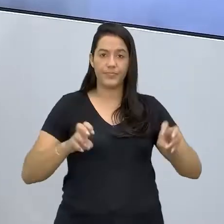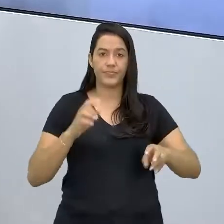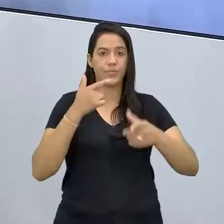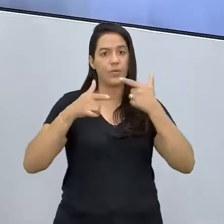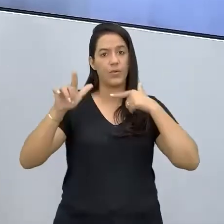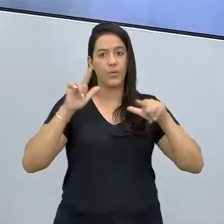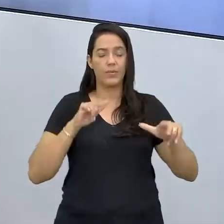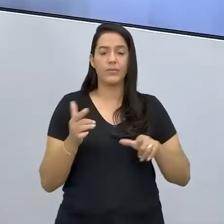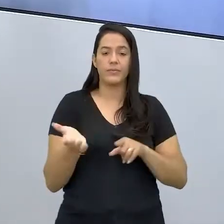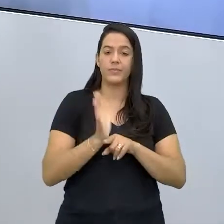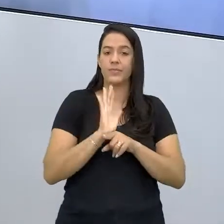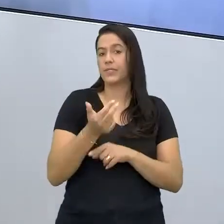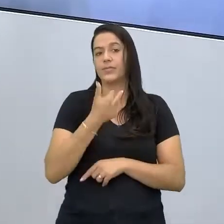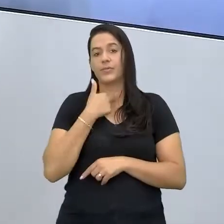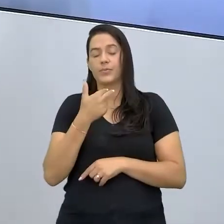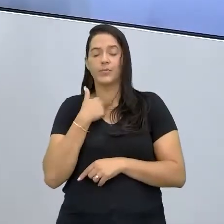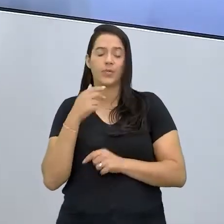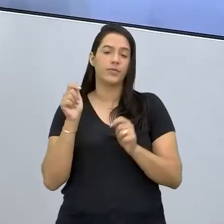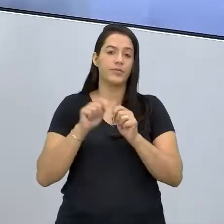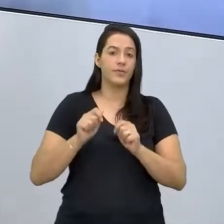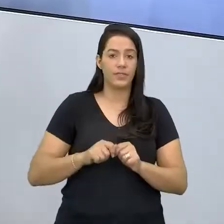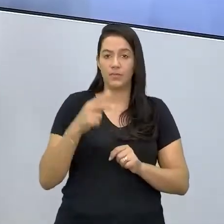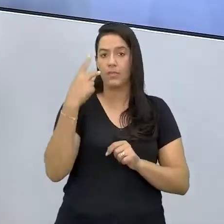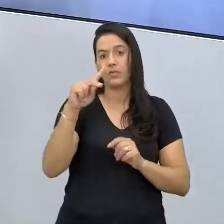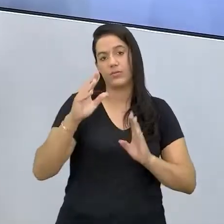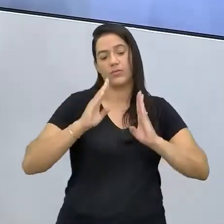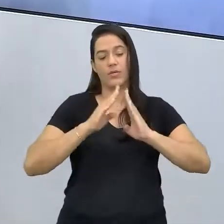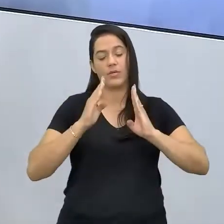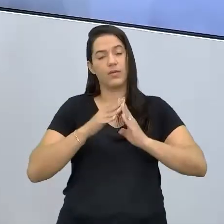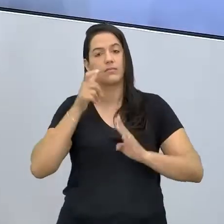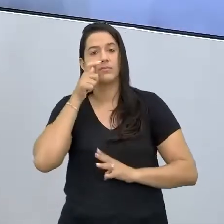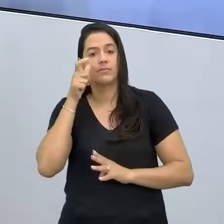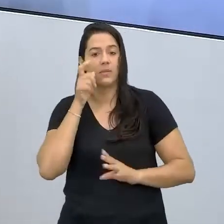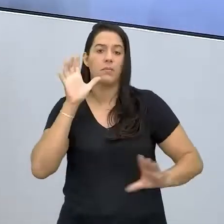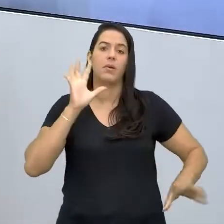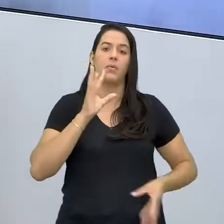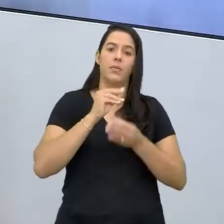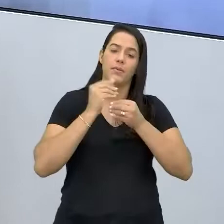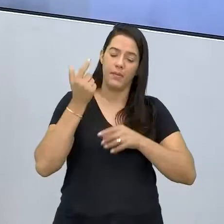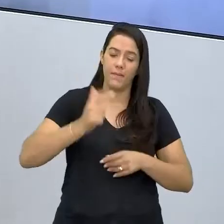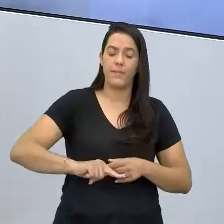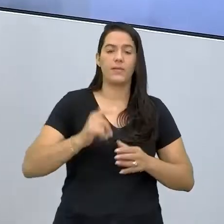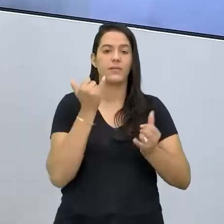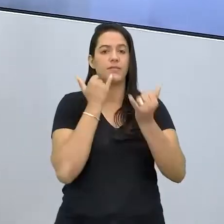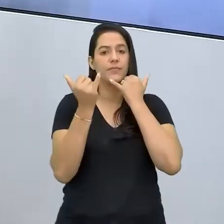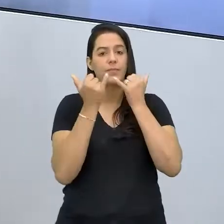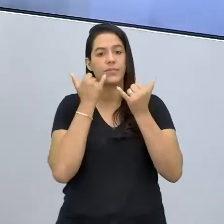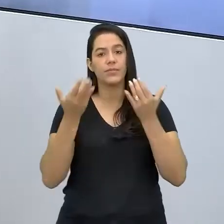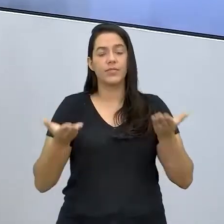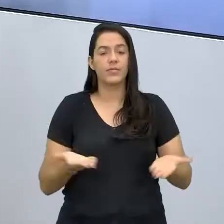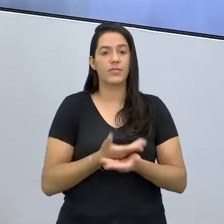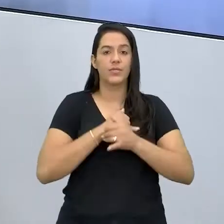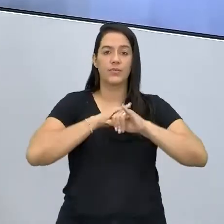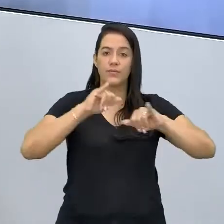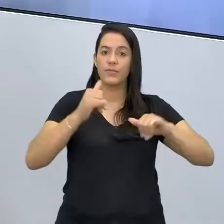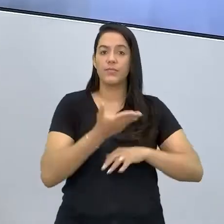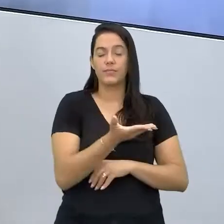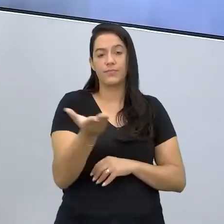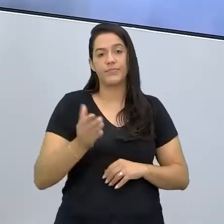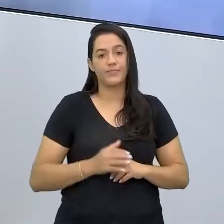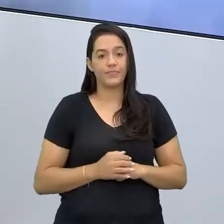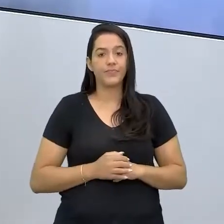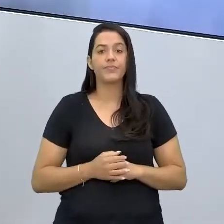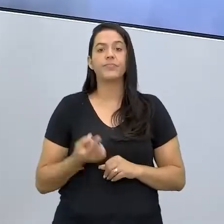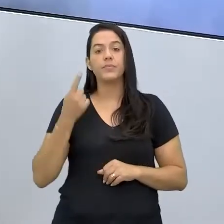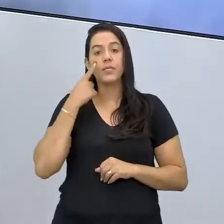vídeos, porque nós não podemos passar aqui. Mas você pode assistir na sua casa pra complementar mais ainda as informações que são dadas pra vocês. E sigam